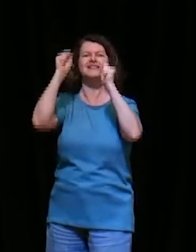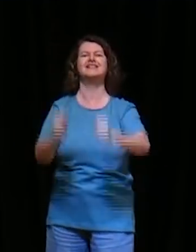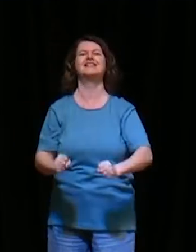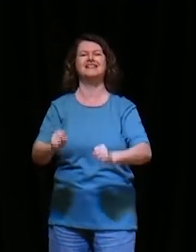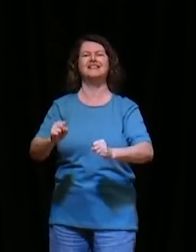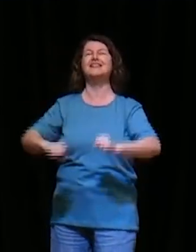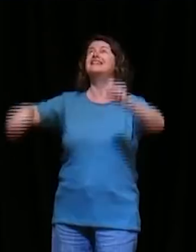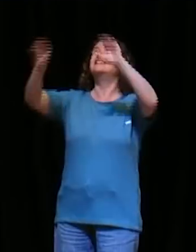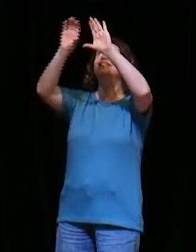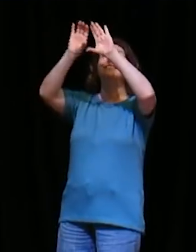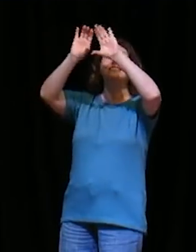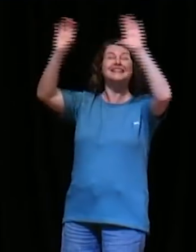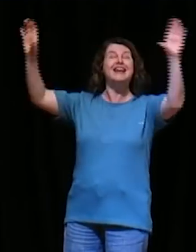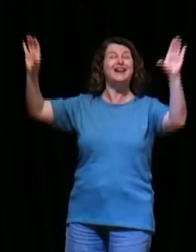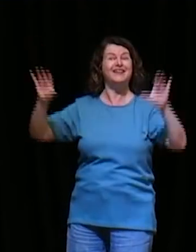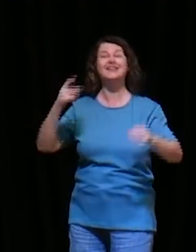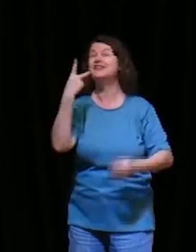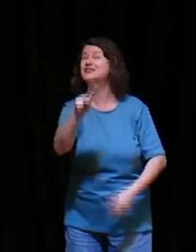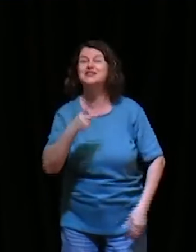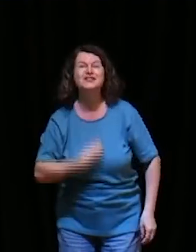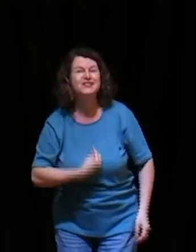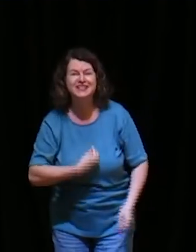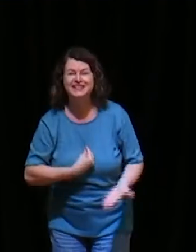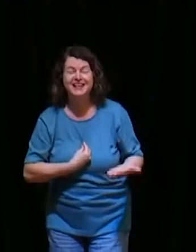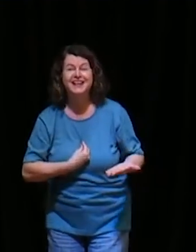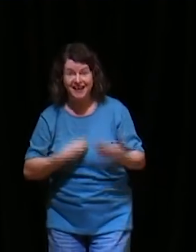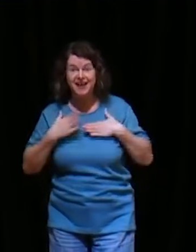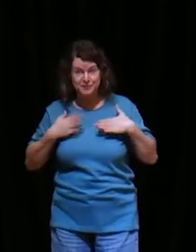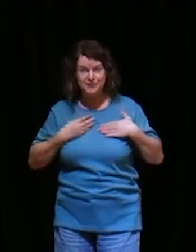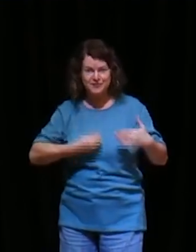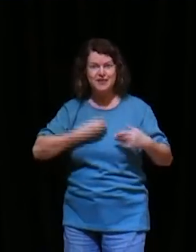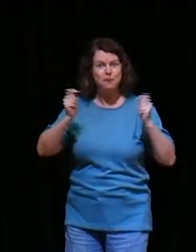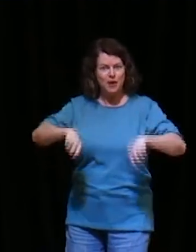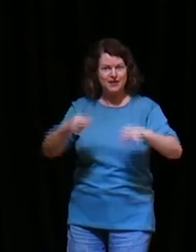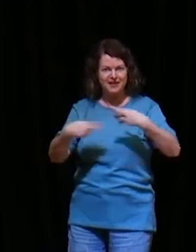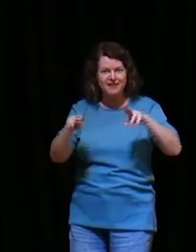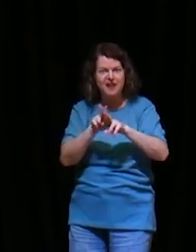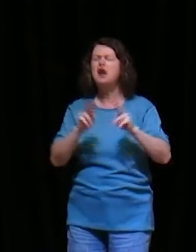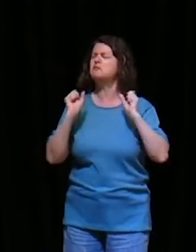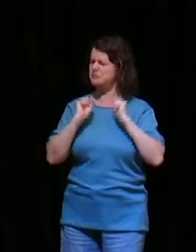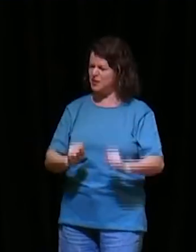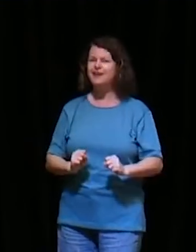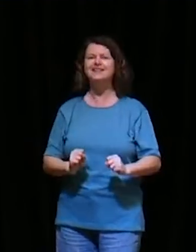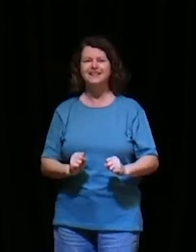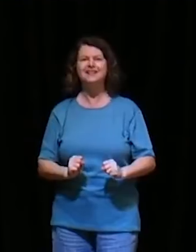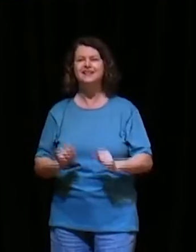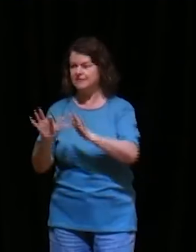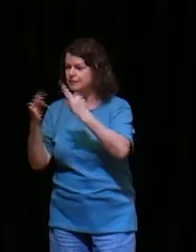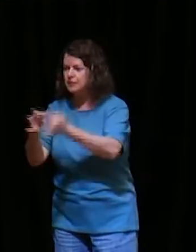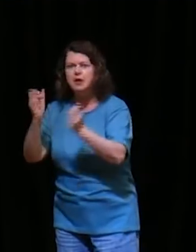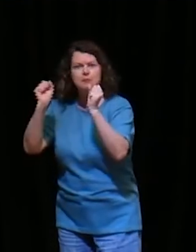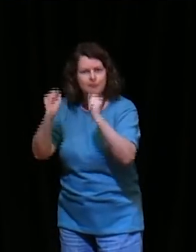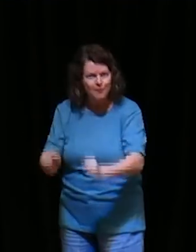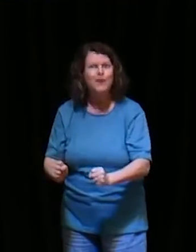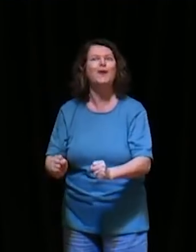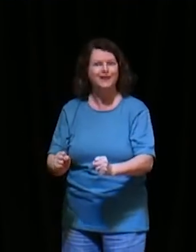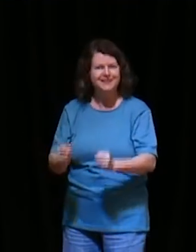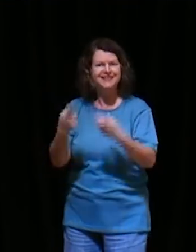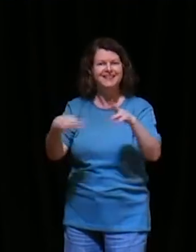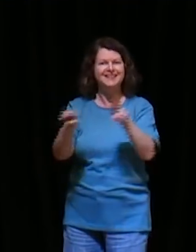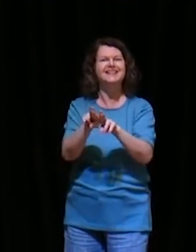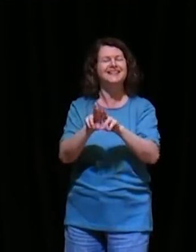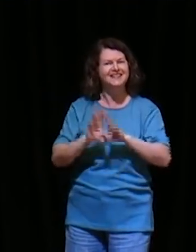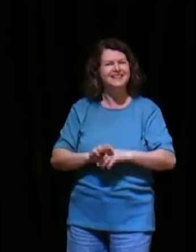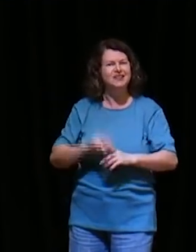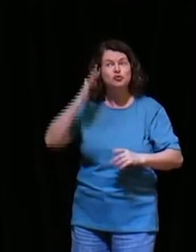sobre a sua vida, querido, a minha vida, pode ser restaurada, pode, a vida da minha família, pode ser recomeçada, pode, os